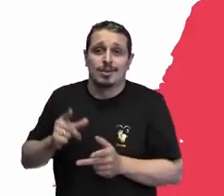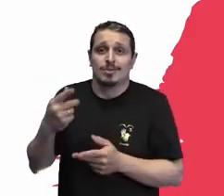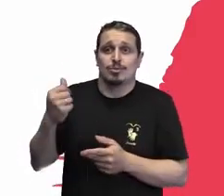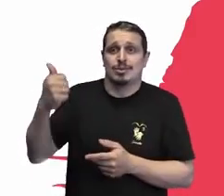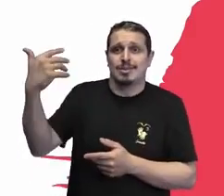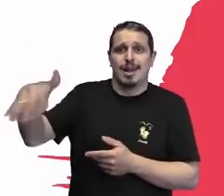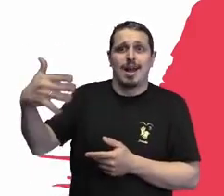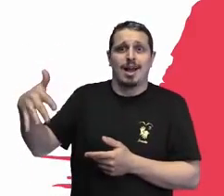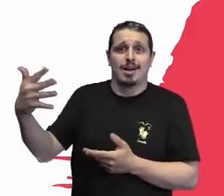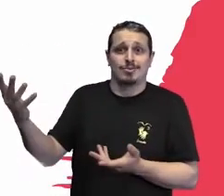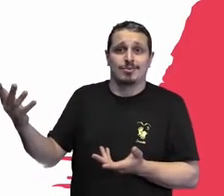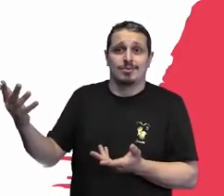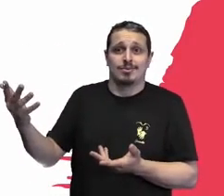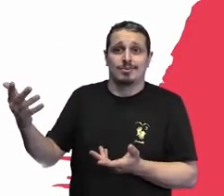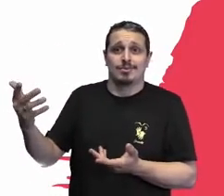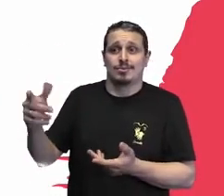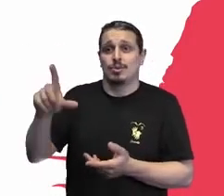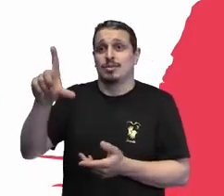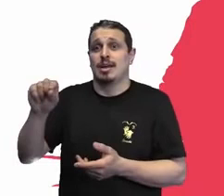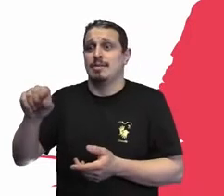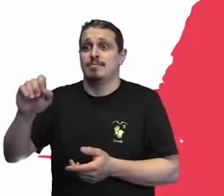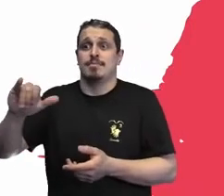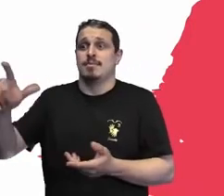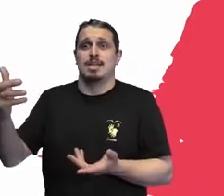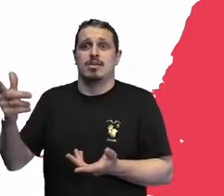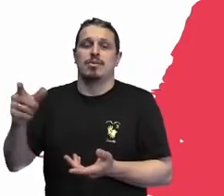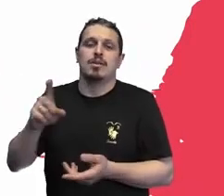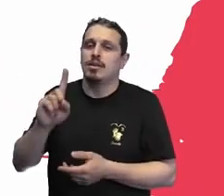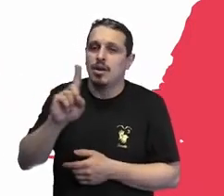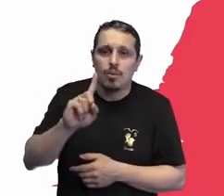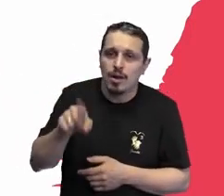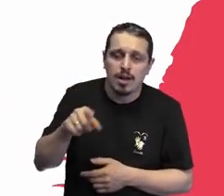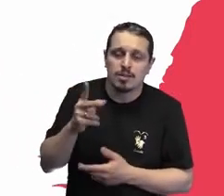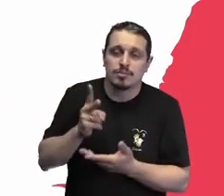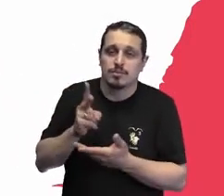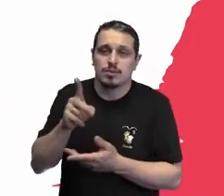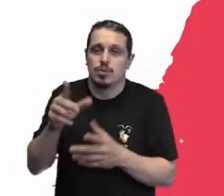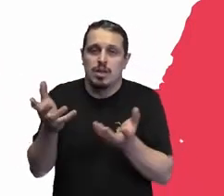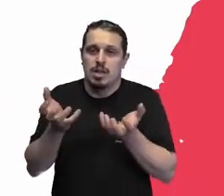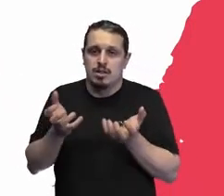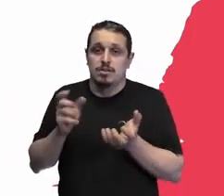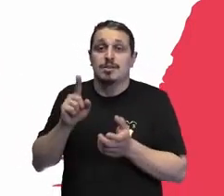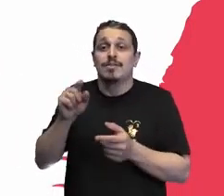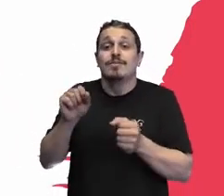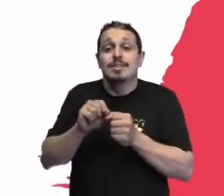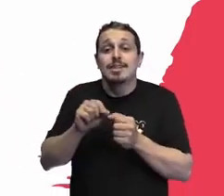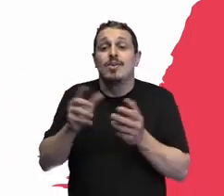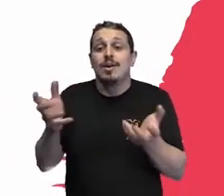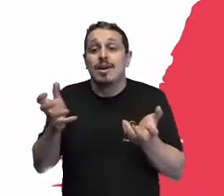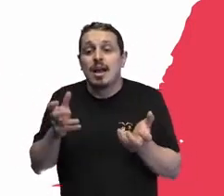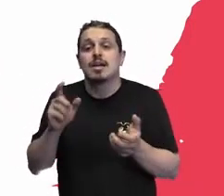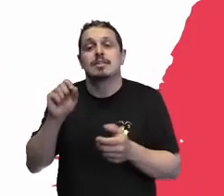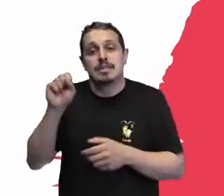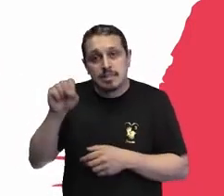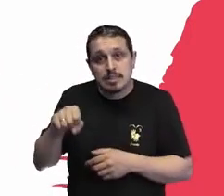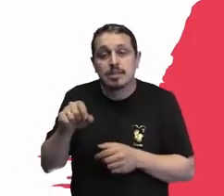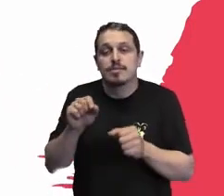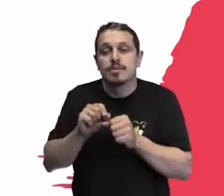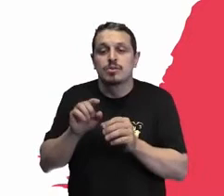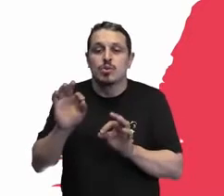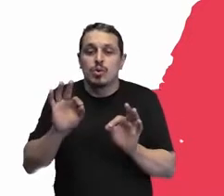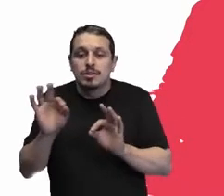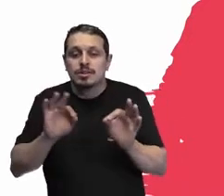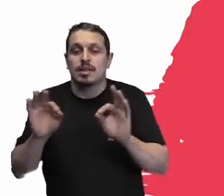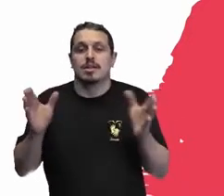custar 10 mil, paga 10 mil, mas não é esse o nosso objetivo, a gente quer pegar nós todos, a classe média